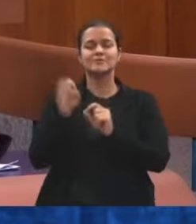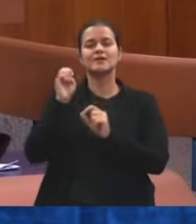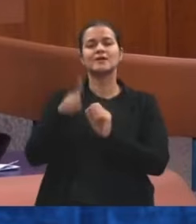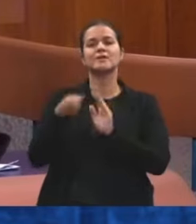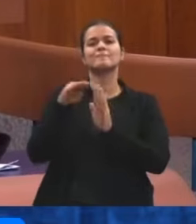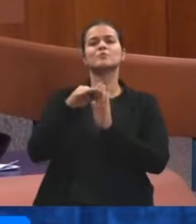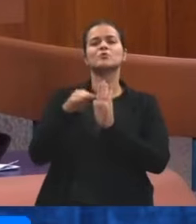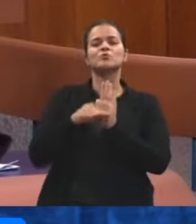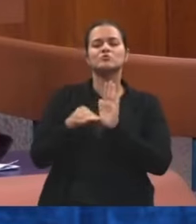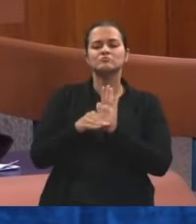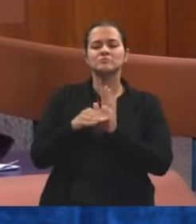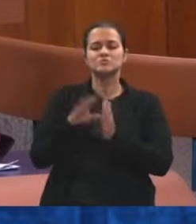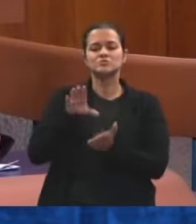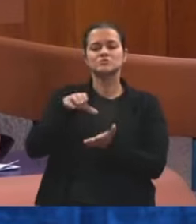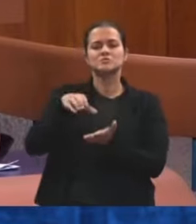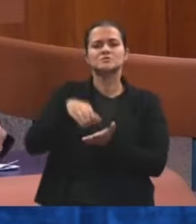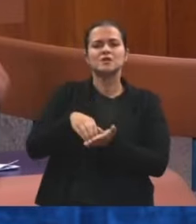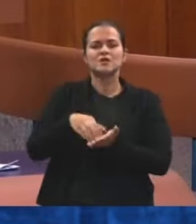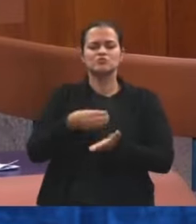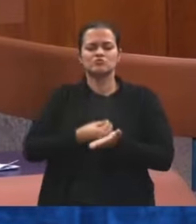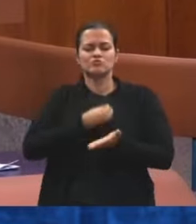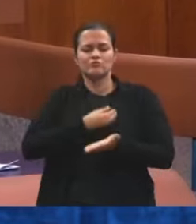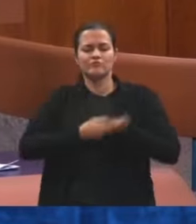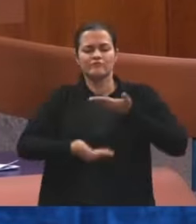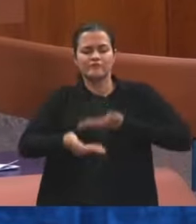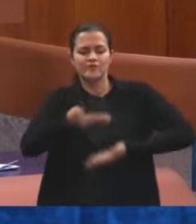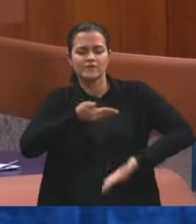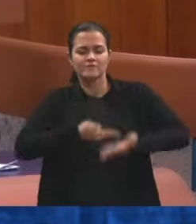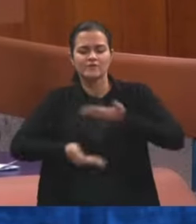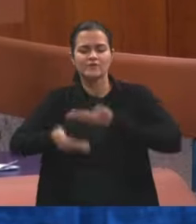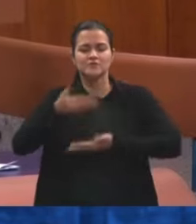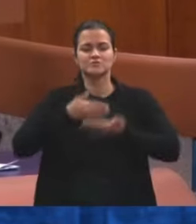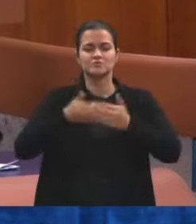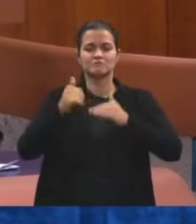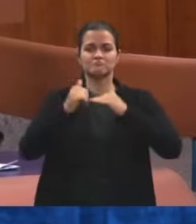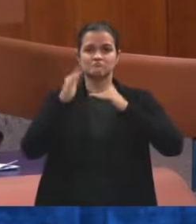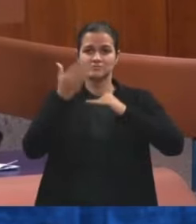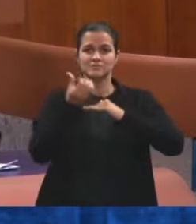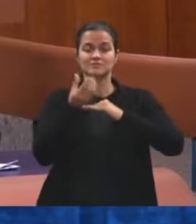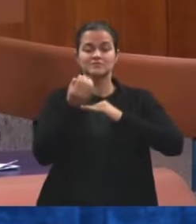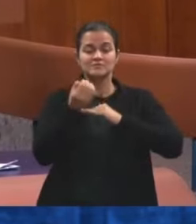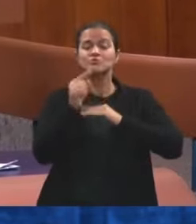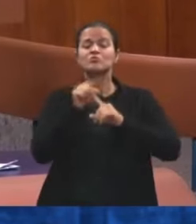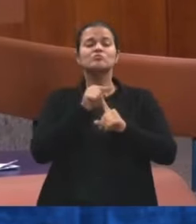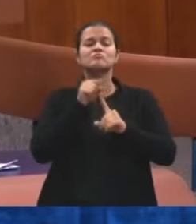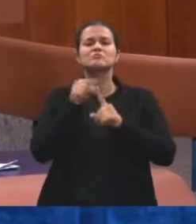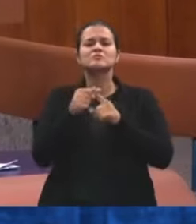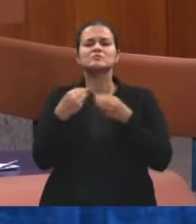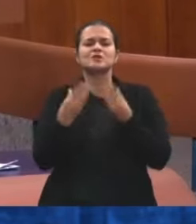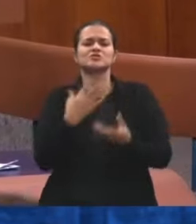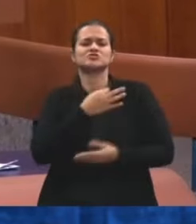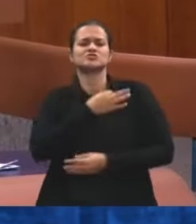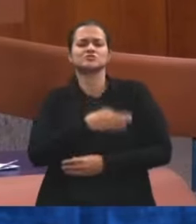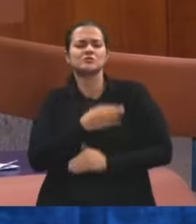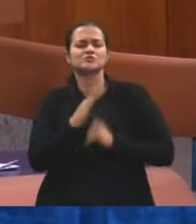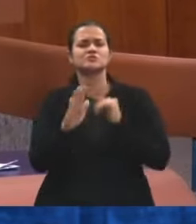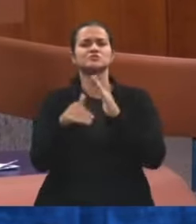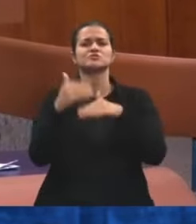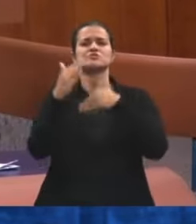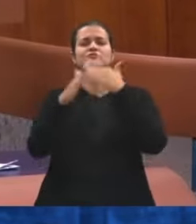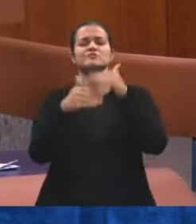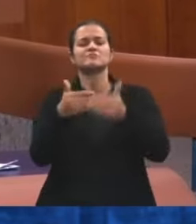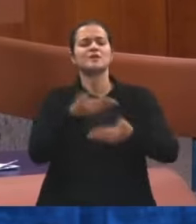centro de convivência dos idosos com o objetivo de trazer dignidade e desenvolvimento e